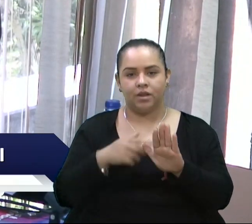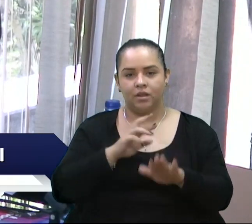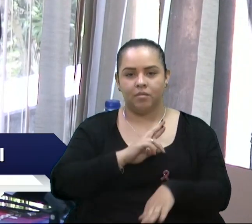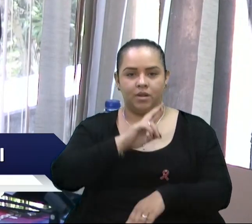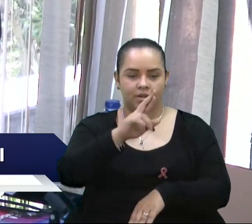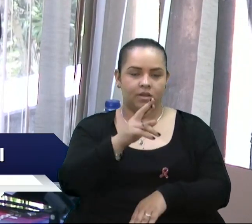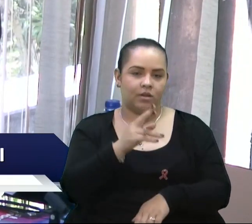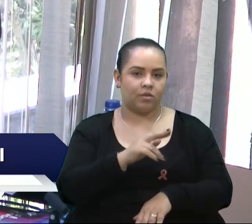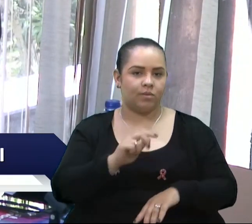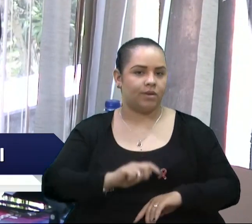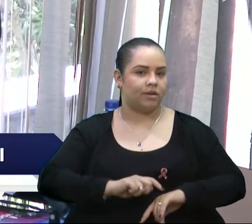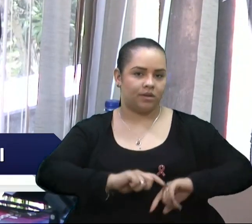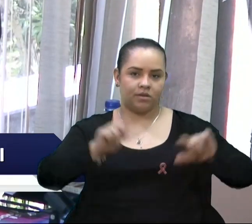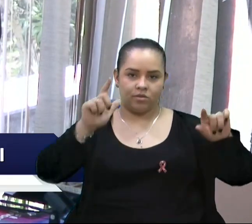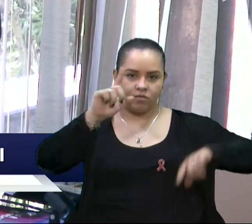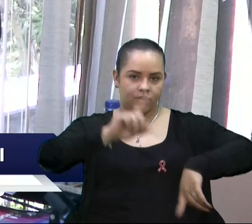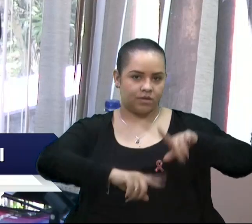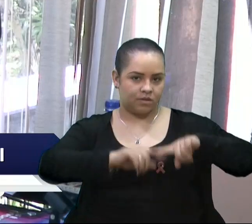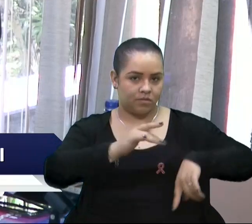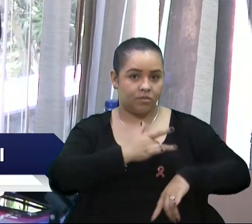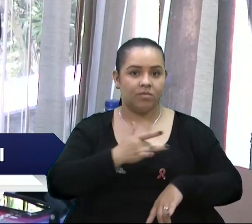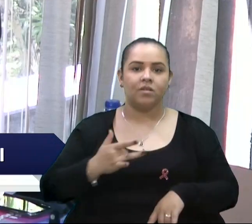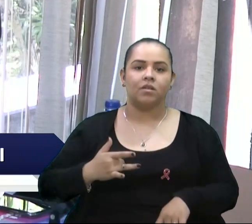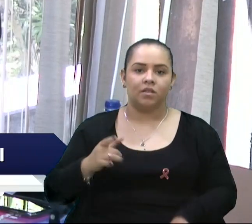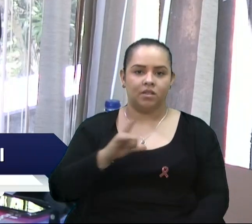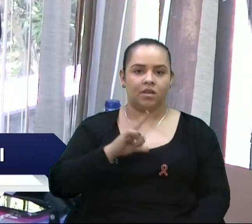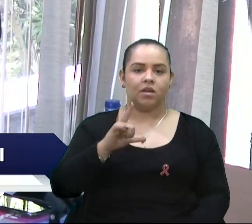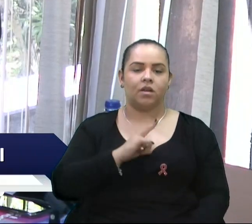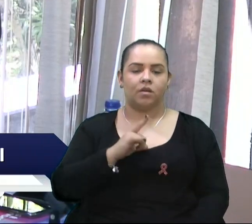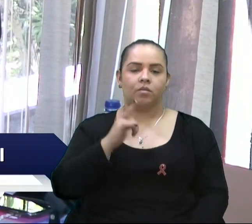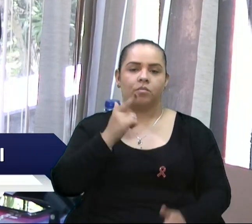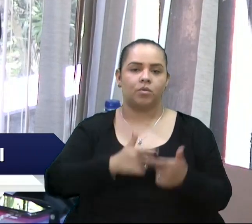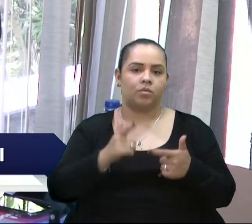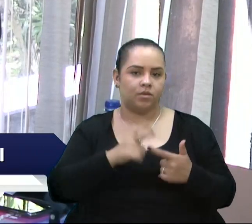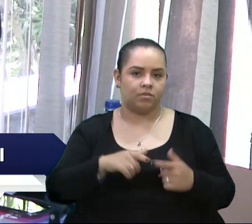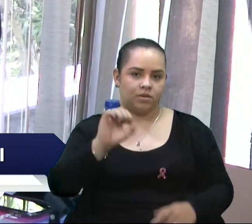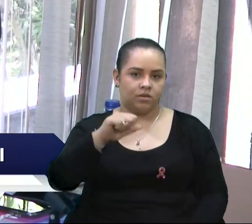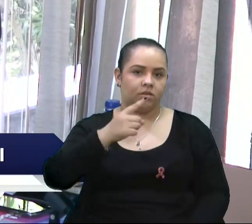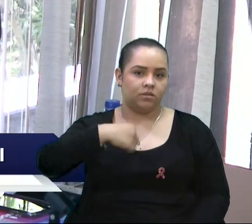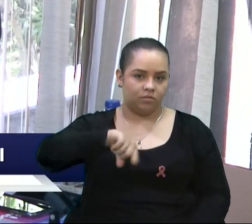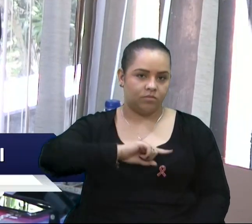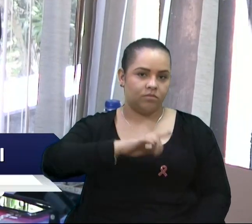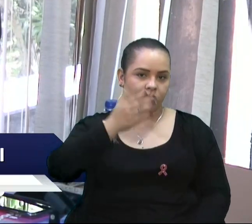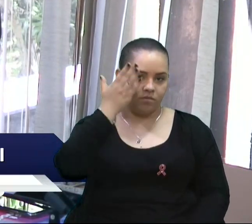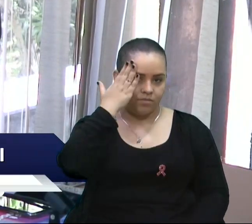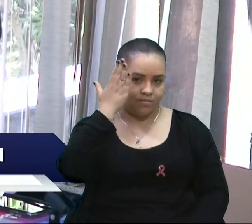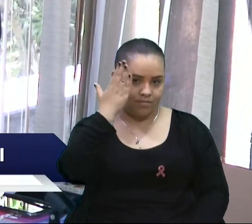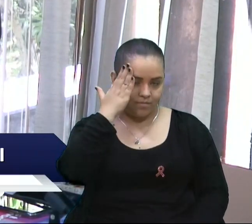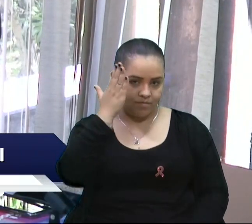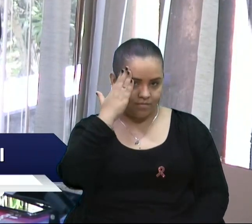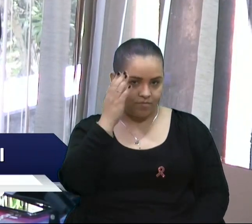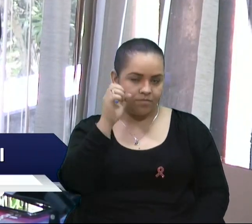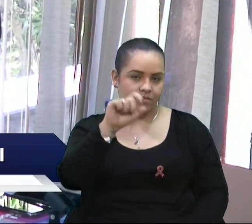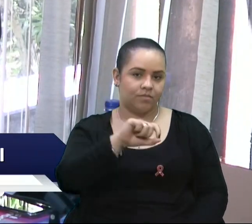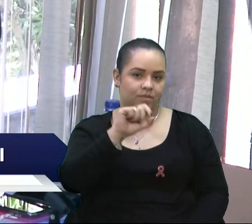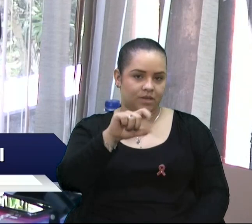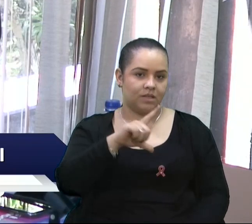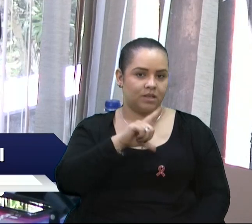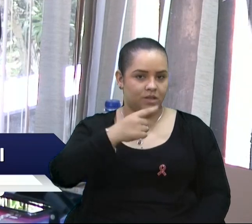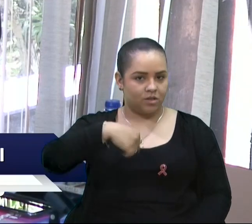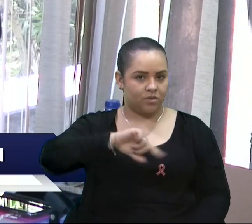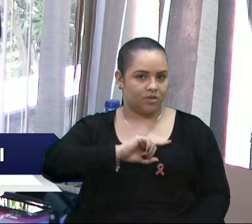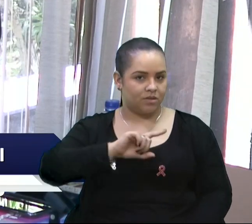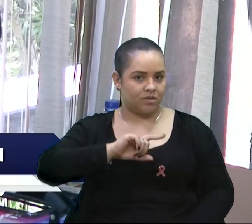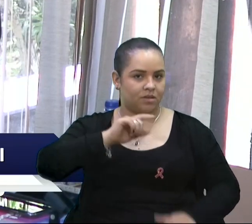nosso serviço de saúde, que muito embora tenha problema, sim, e nós reconhecemos e entendemos e saibam que estamos trabalhando fortemente